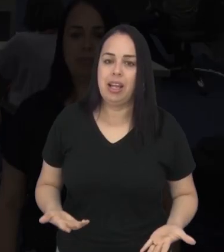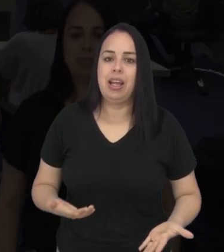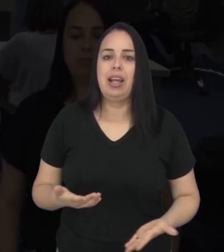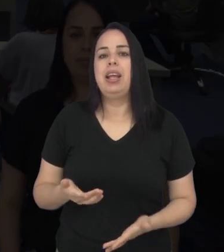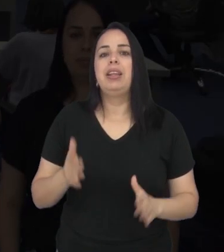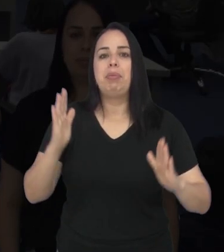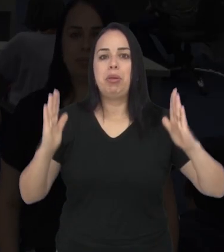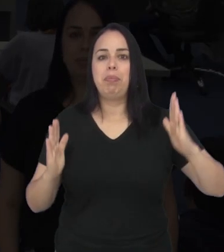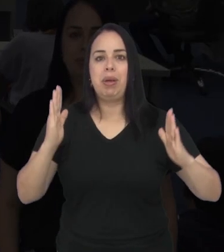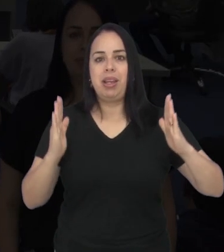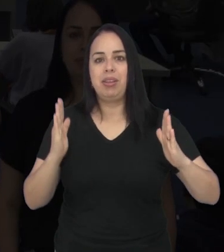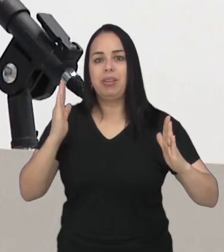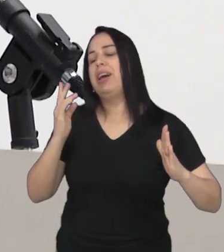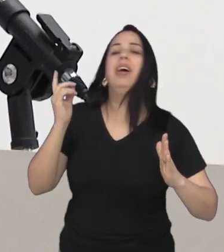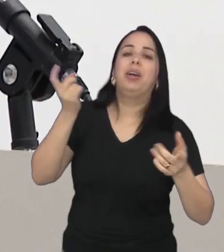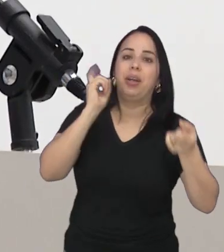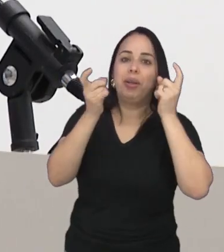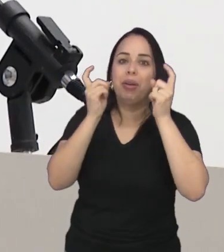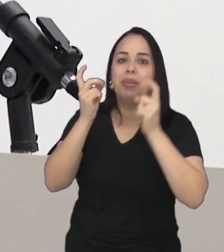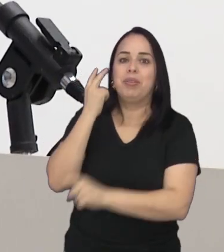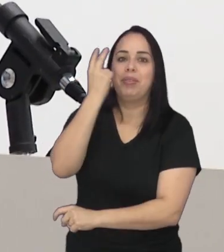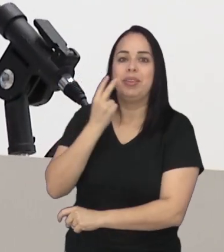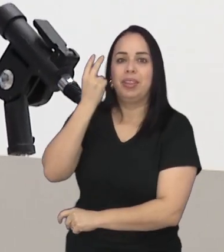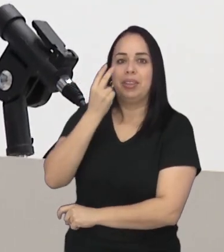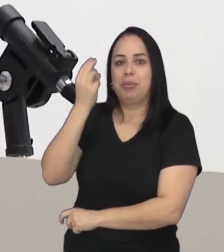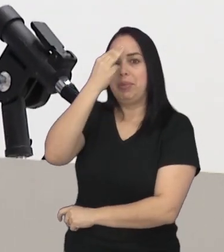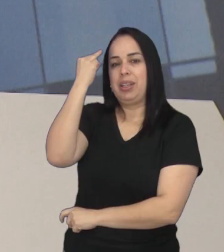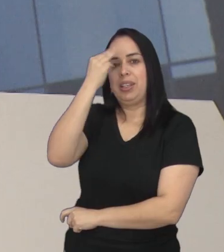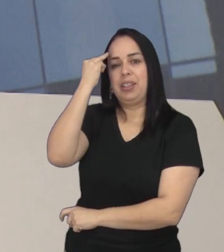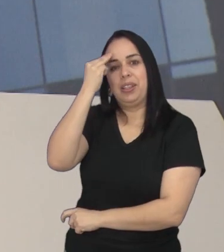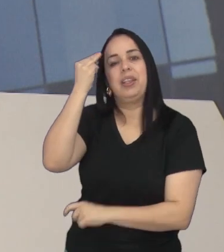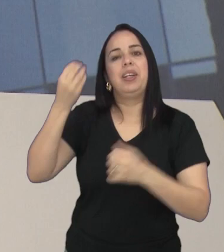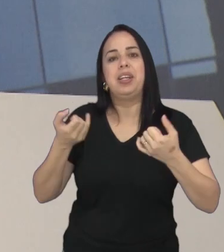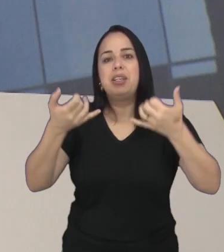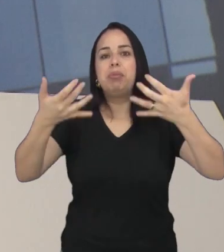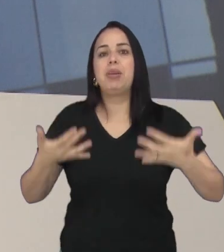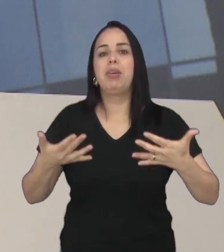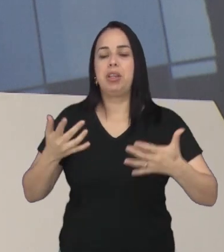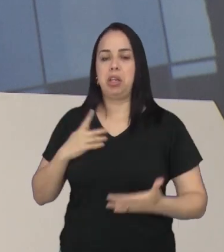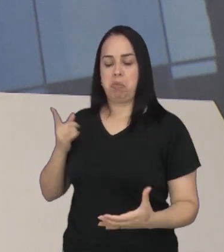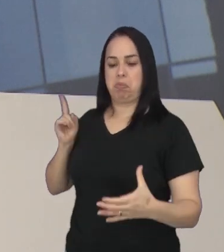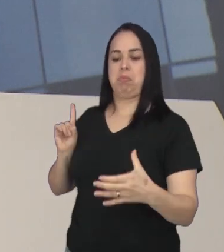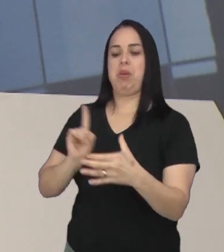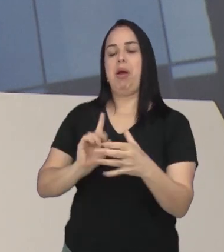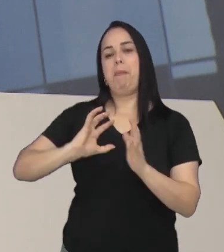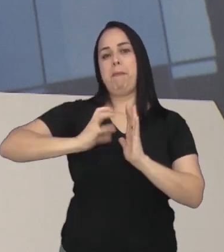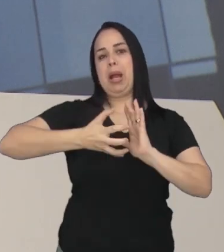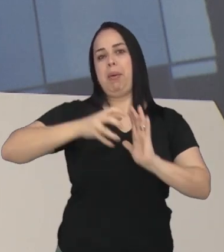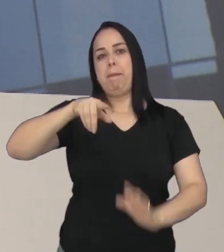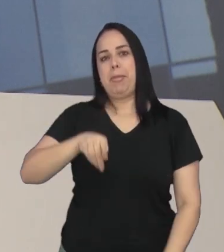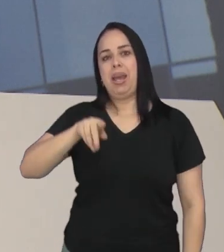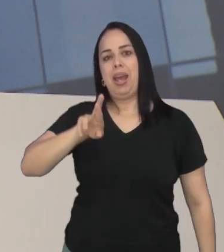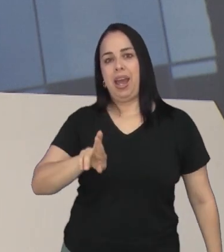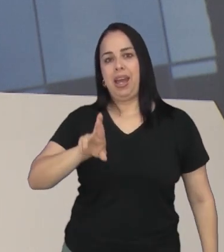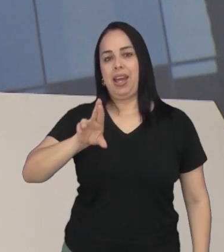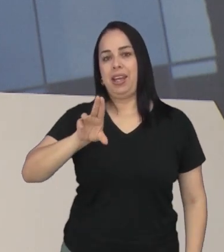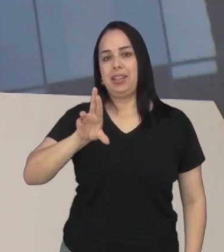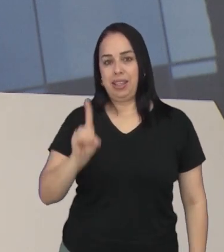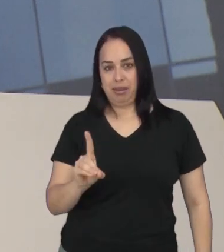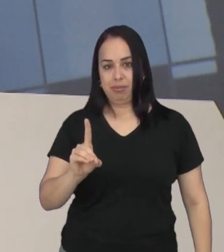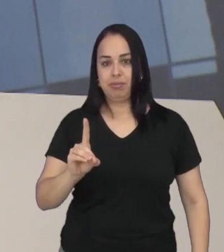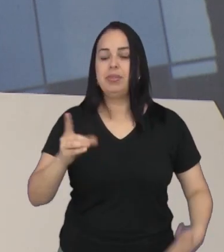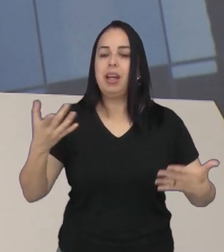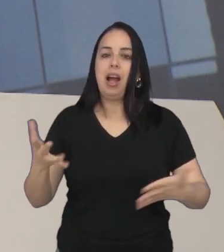Ainda durante a sessão, o vereador Marcelo Garcia comunicou o ingresso ao PRD. Com isso, o parlamentar